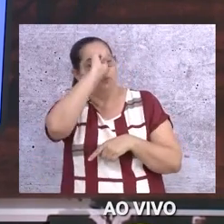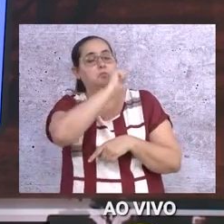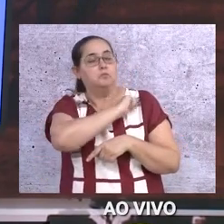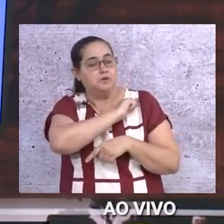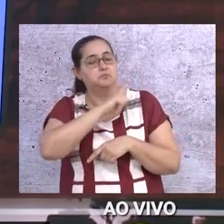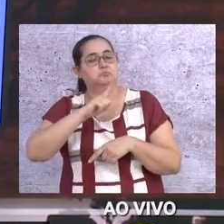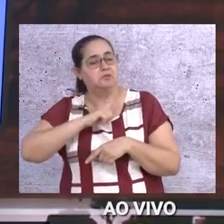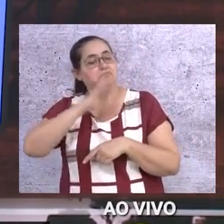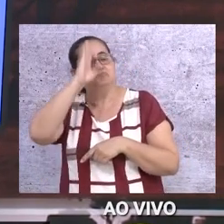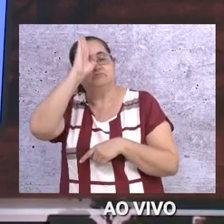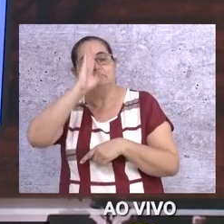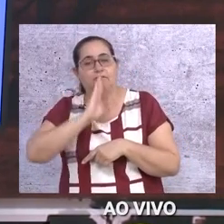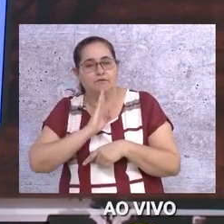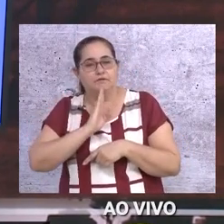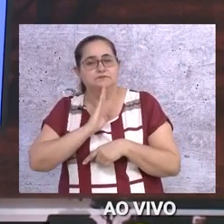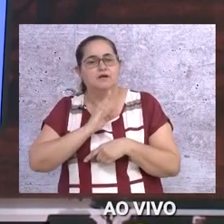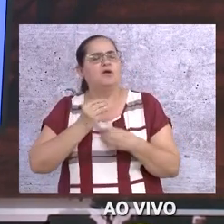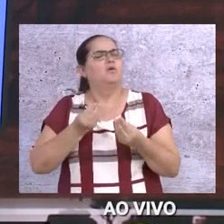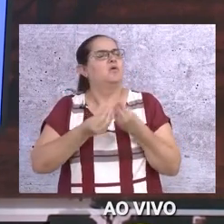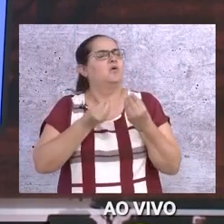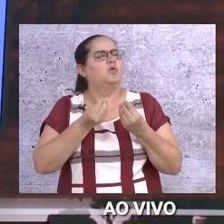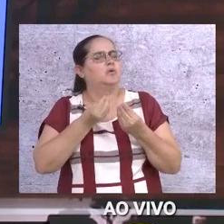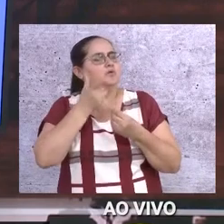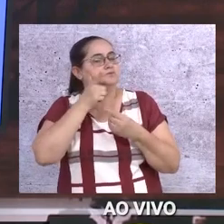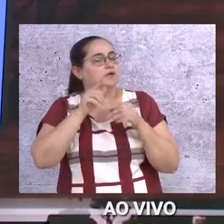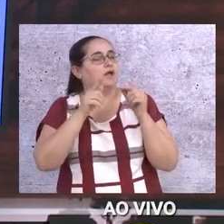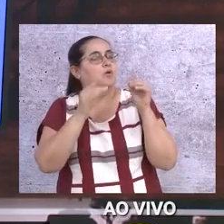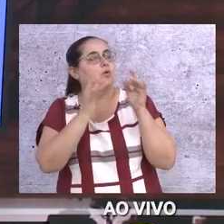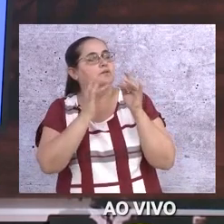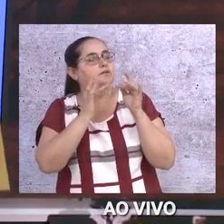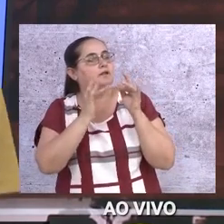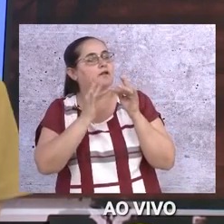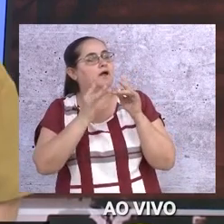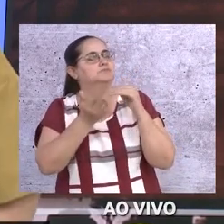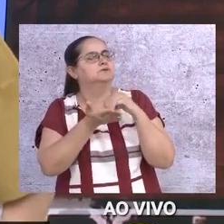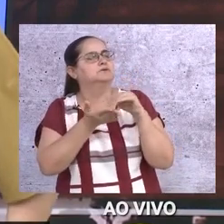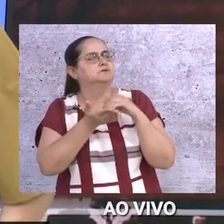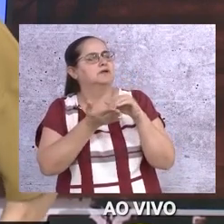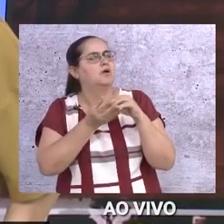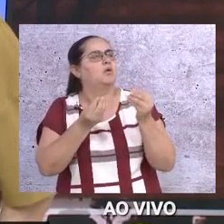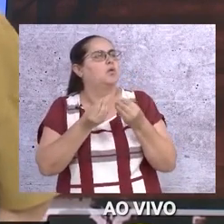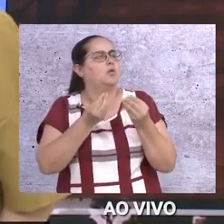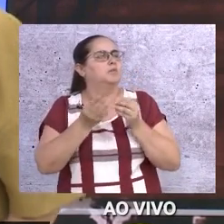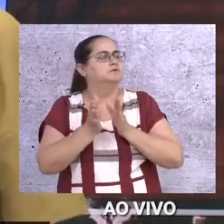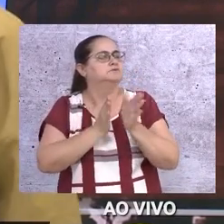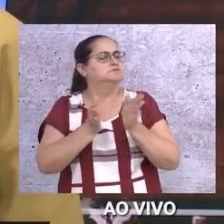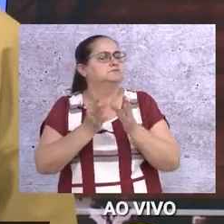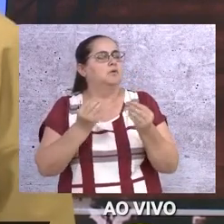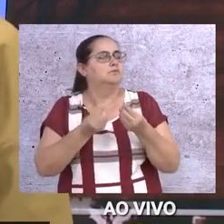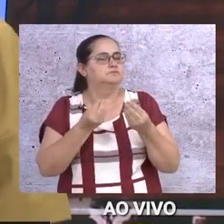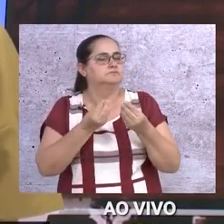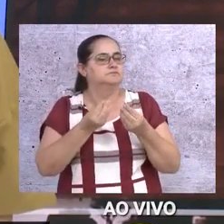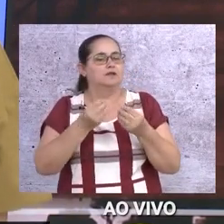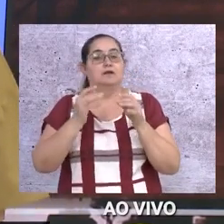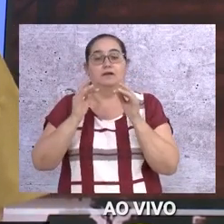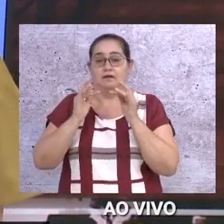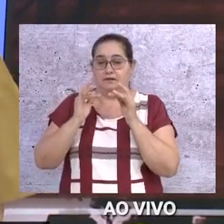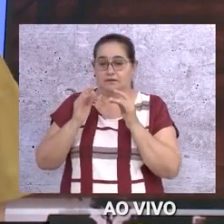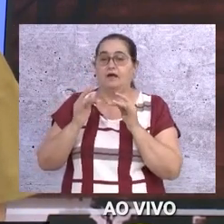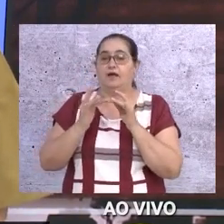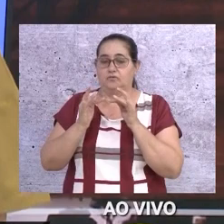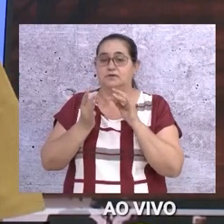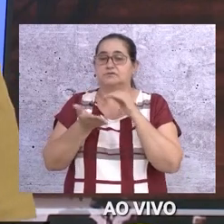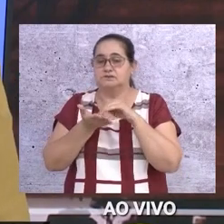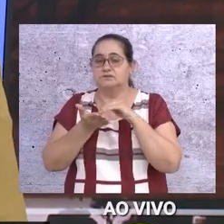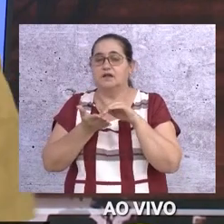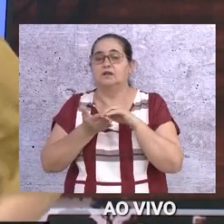gratuitamente. Gratuitamente. E como é que faz para entrar em contato com a secretaria, ter esse acesso? Como é que funciona? A secretaria agora